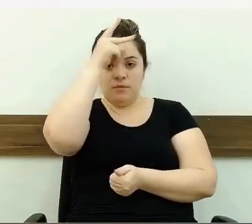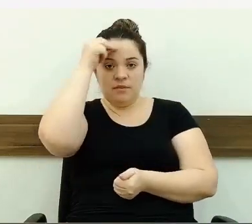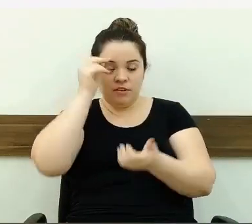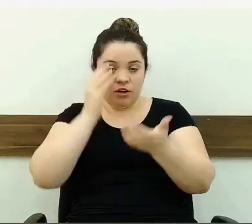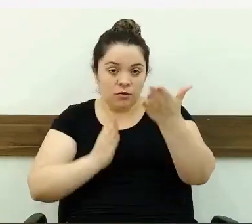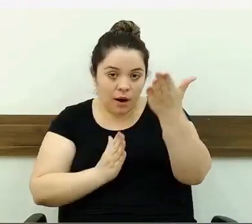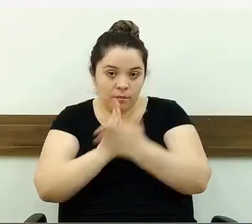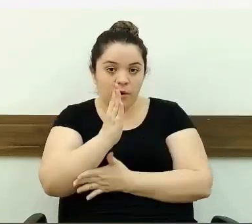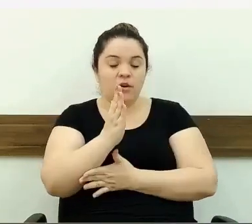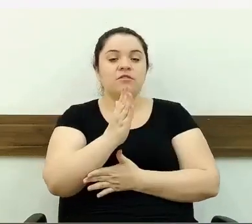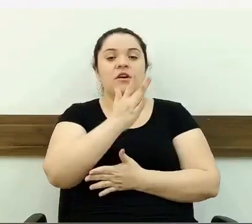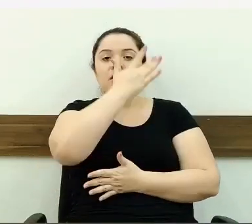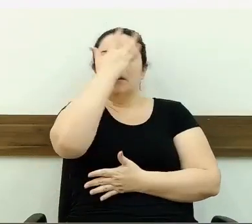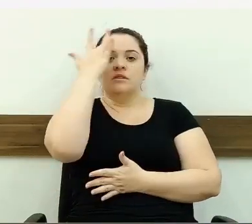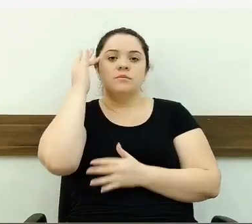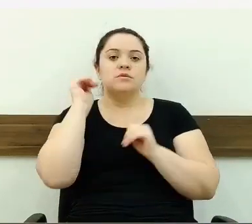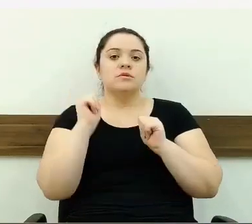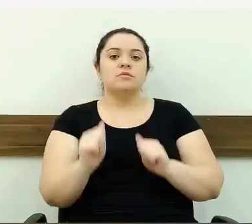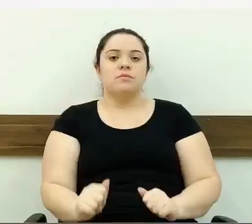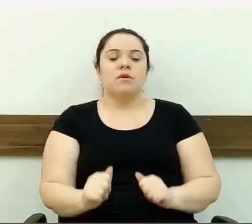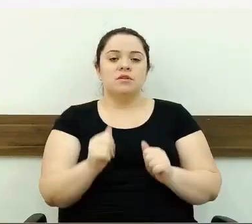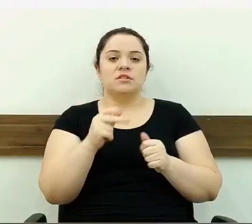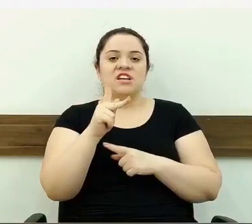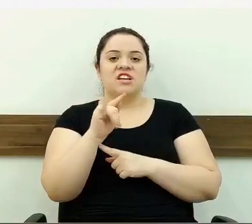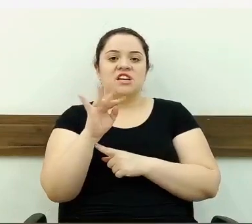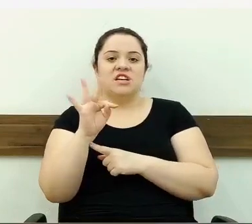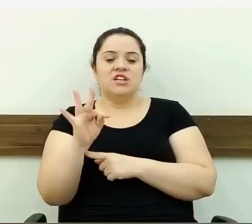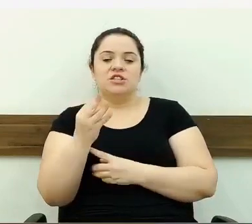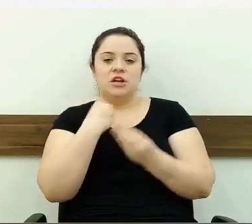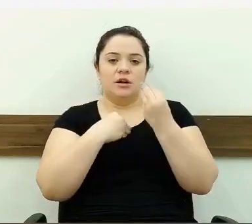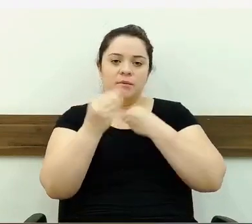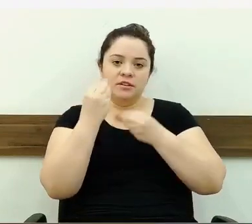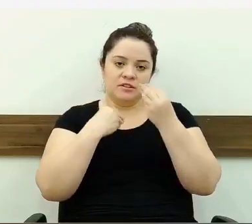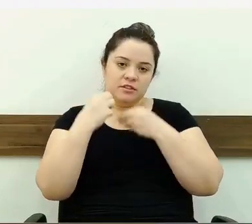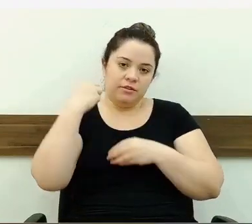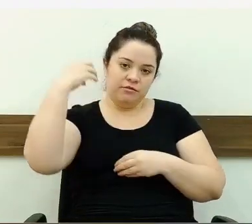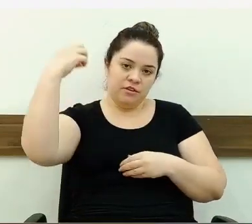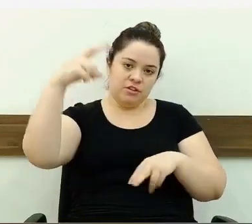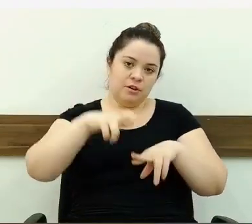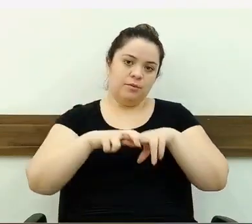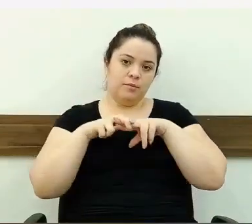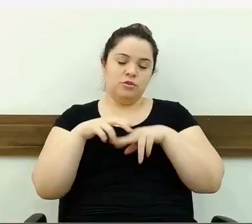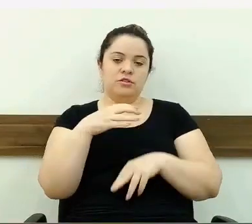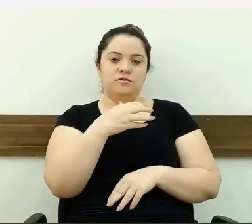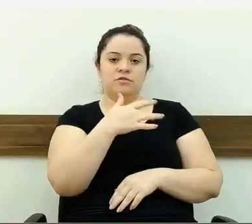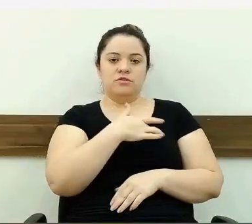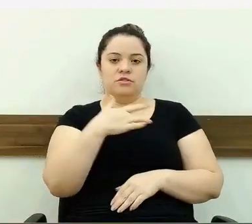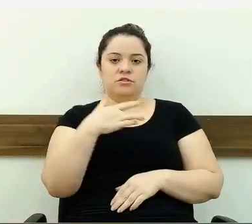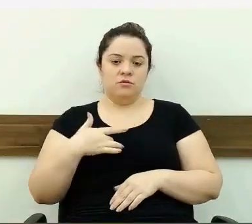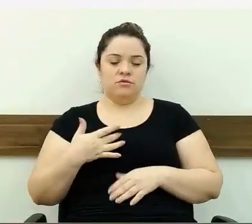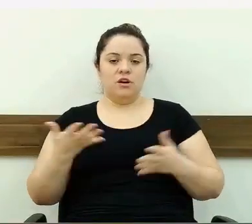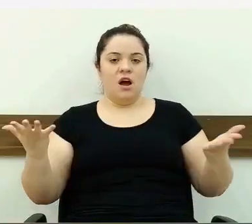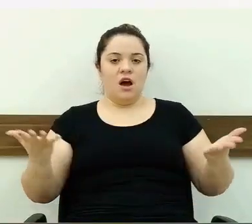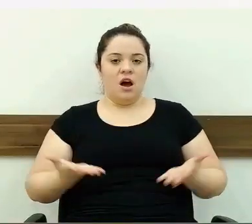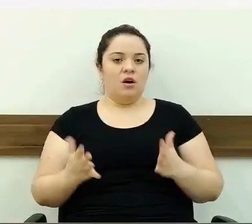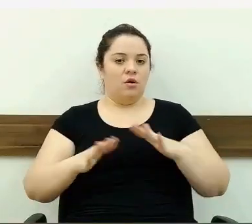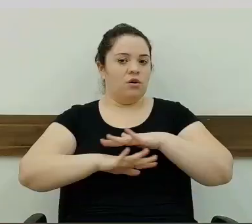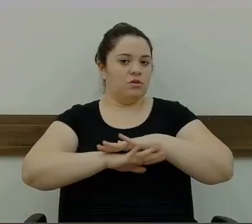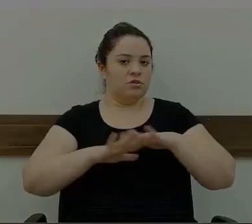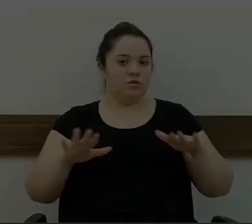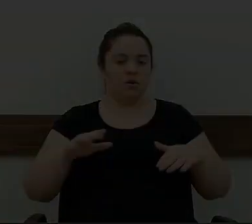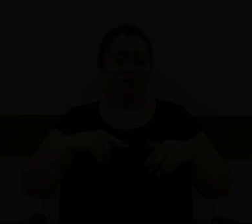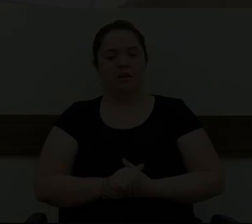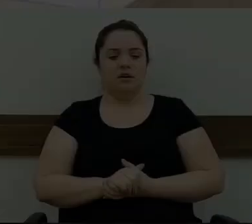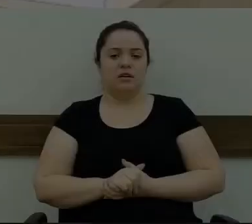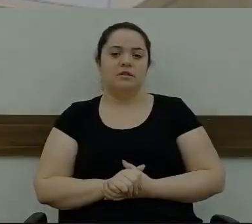pessoas possam receber esse kit de alimentação quando viajar pela saúde na nossa cidade. Por enquanto, é só. Se precisar, eu volto nos cinco minutos.